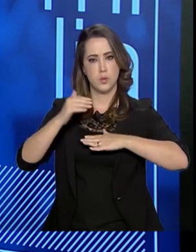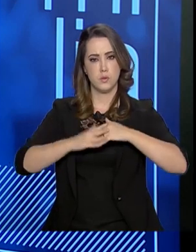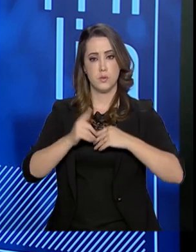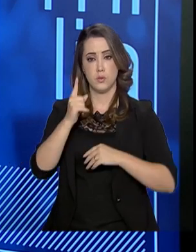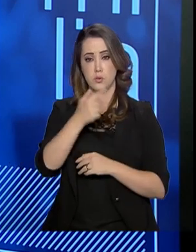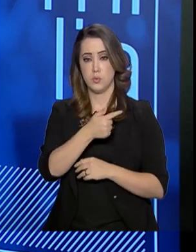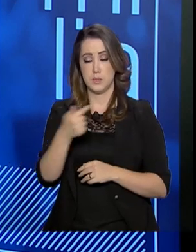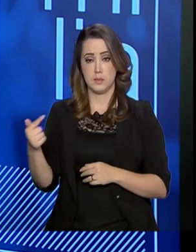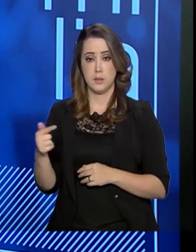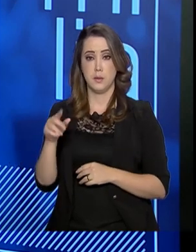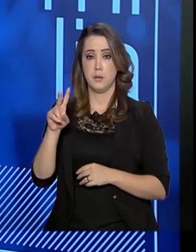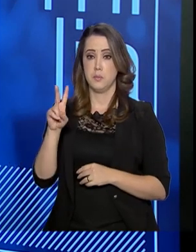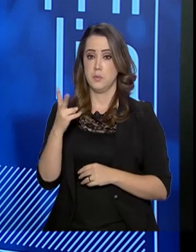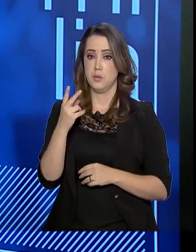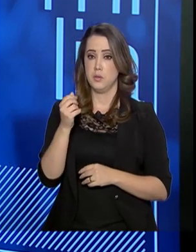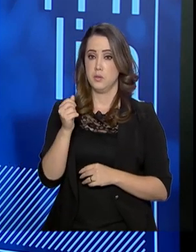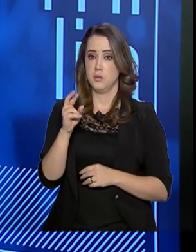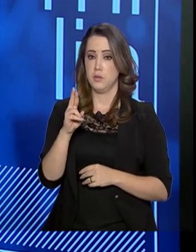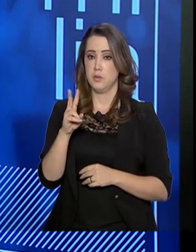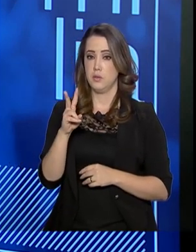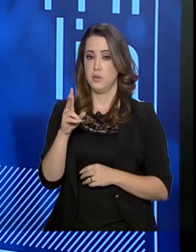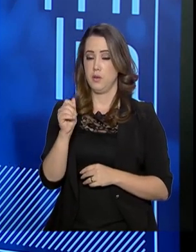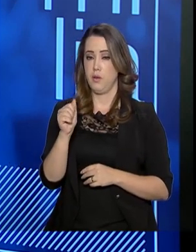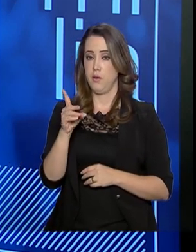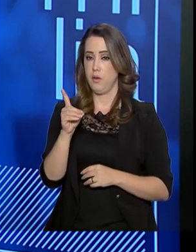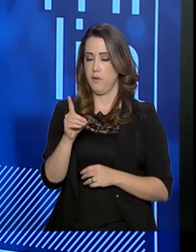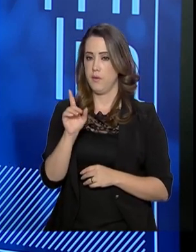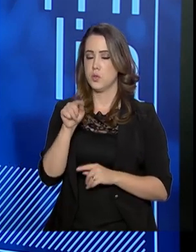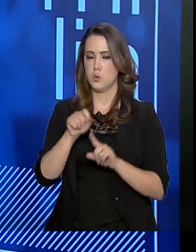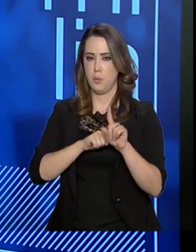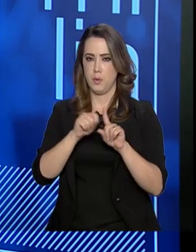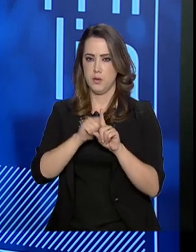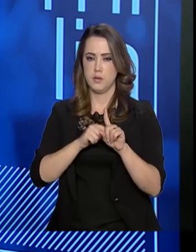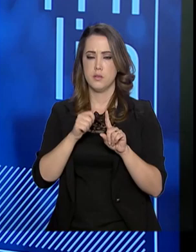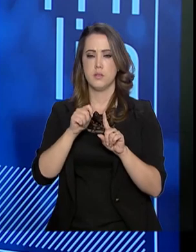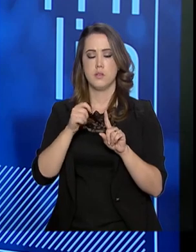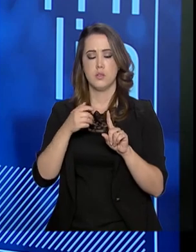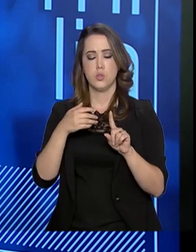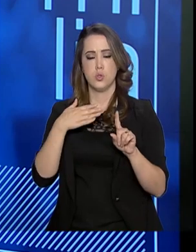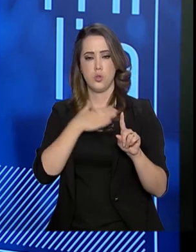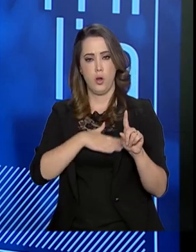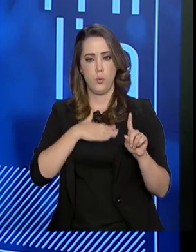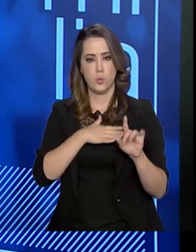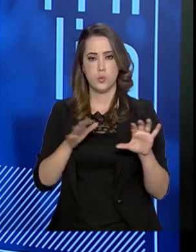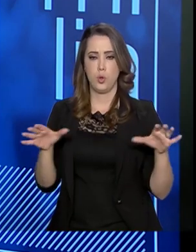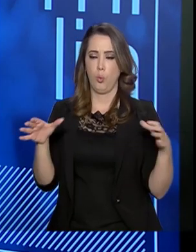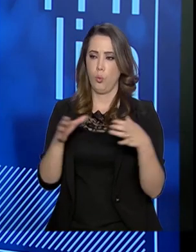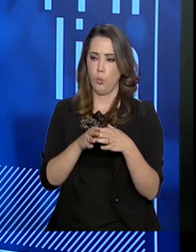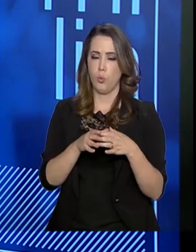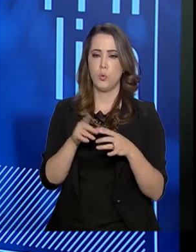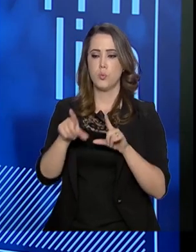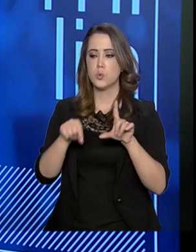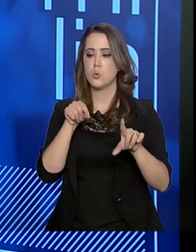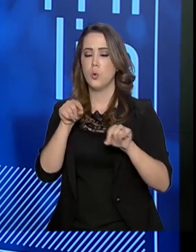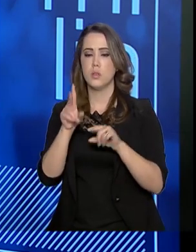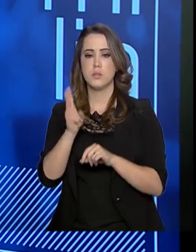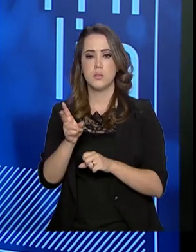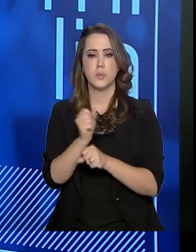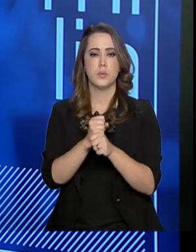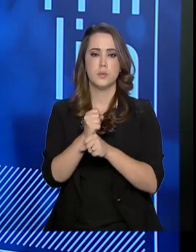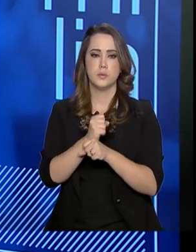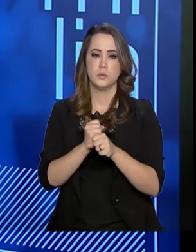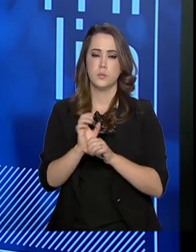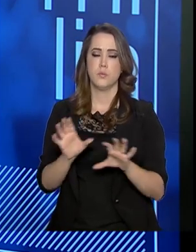semana em Harvard e no final do ano, e isso é geralmente no mês de agosto, haverá um agora, tem grupos que são selecionados ano a ano